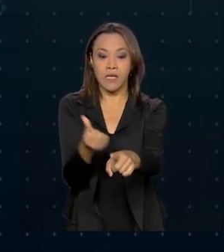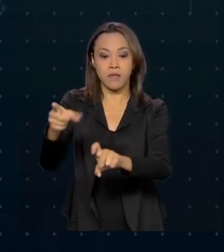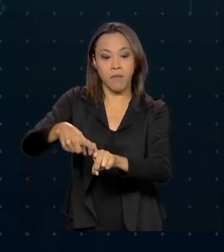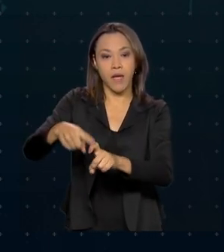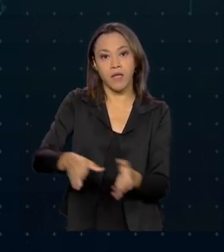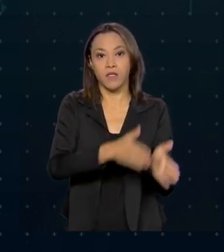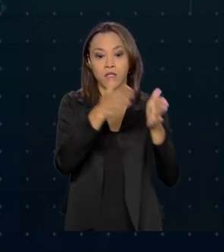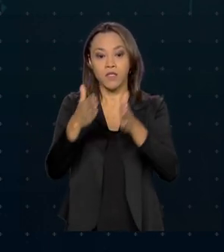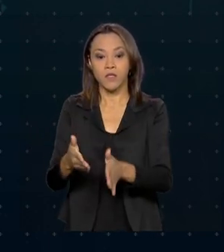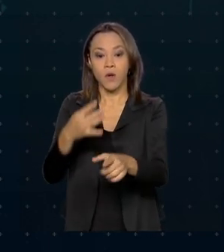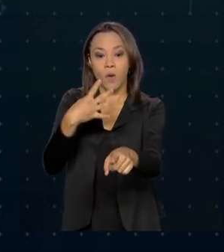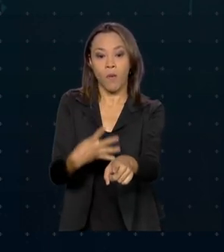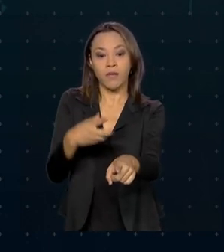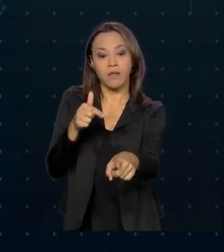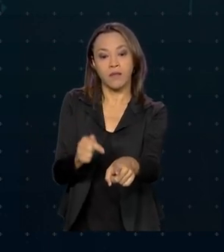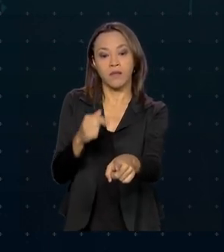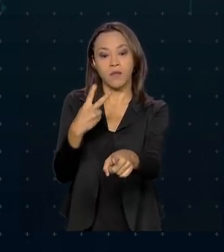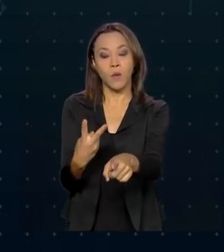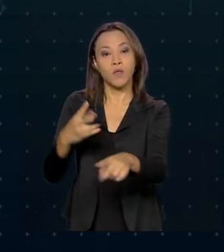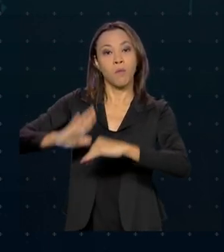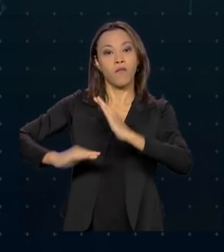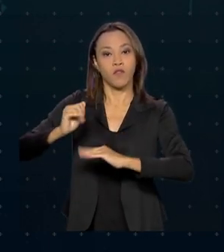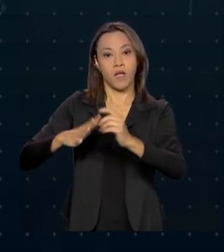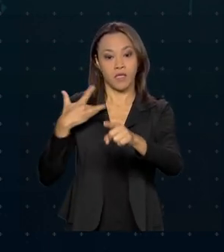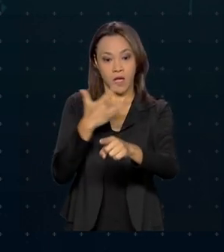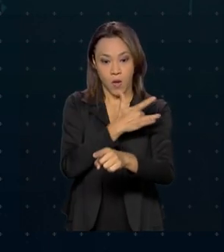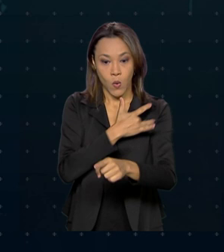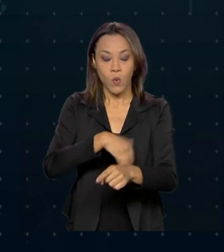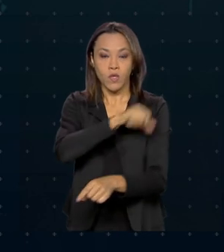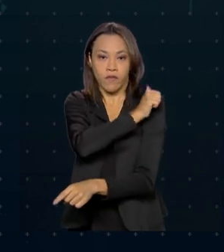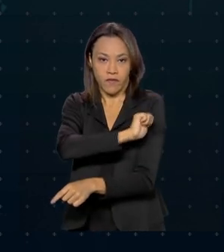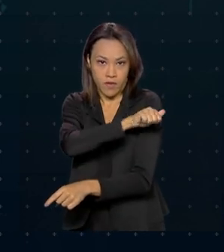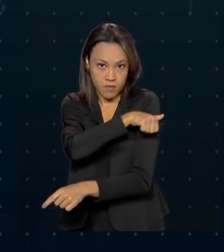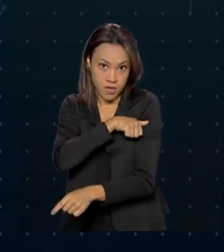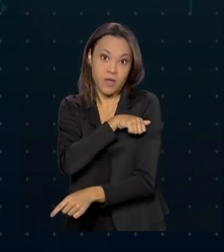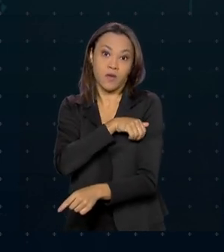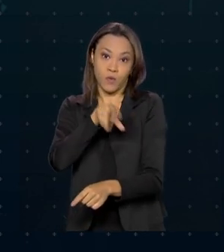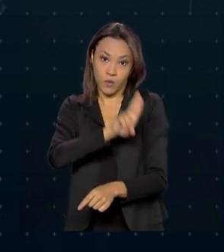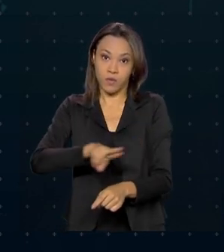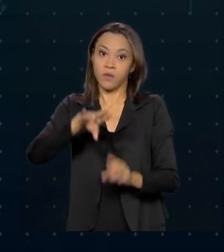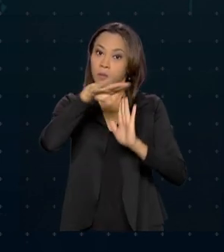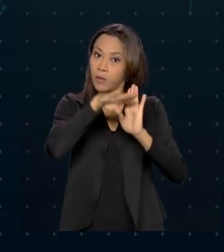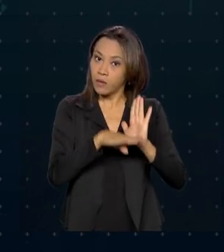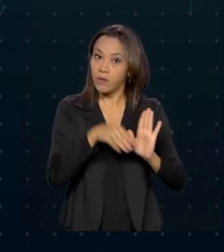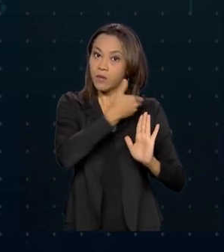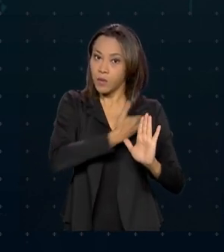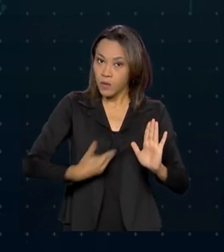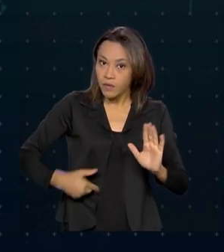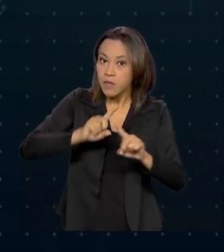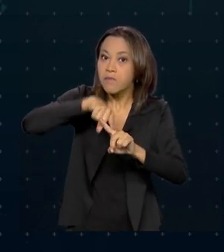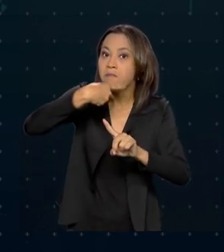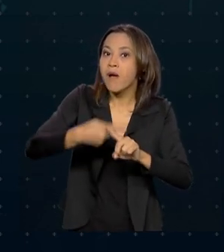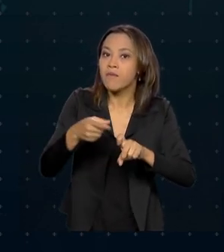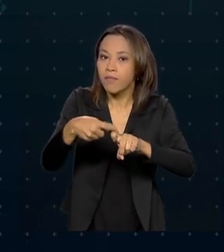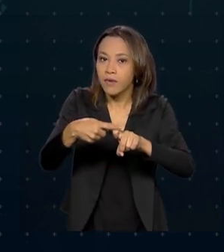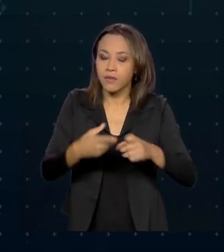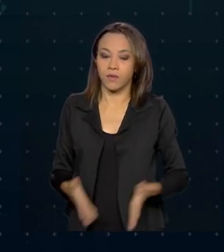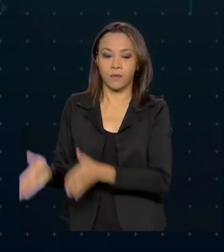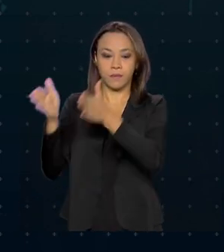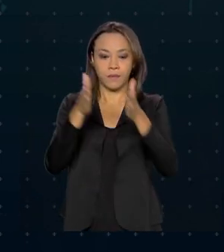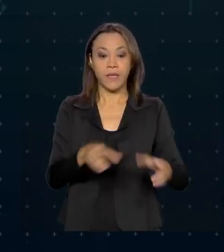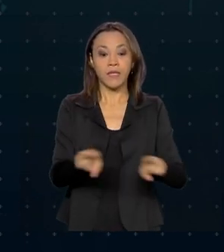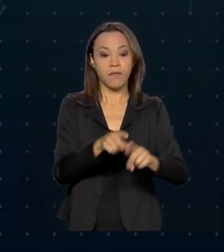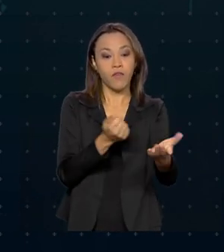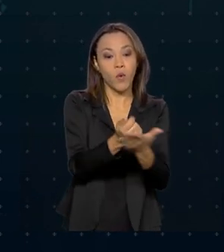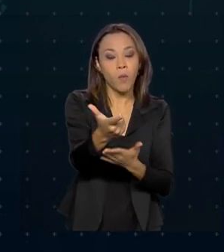472 profissionais de saúde, como enfermeiros, pelo programa Mais Médicos. Ainda foram compradas usinas